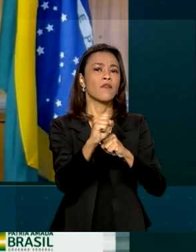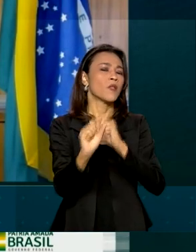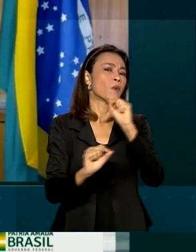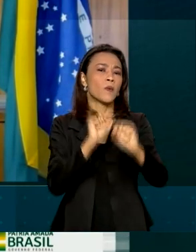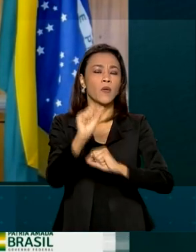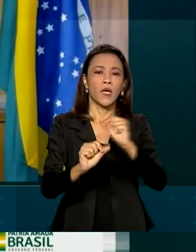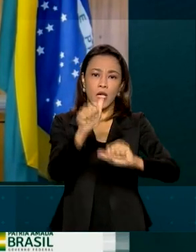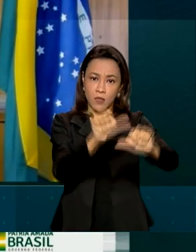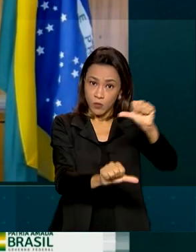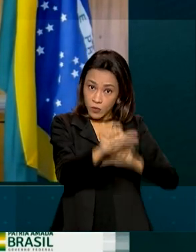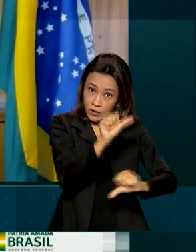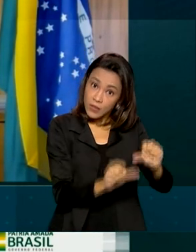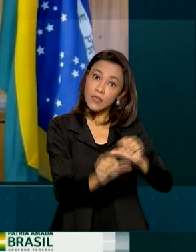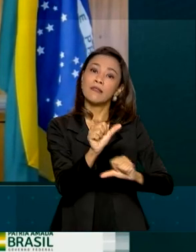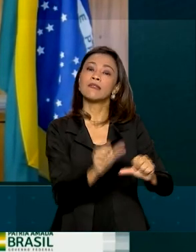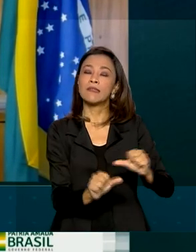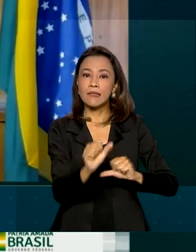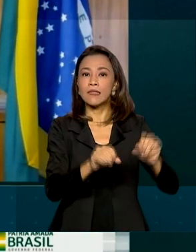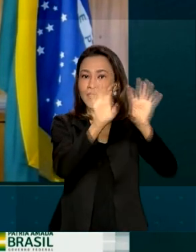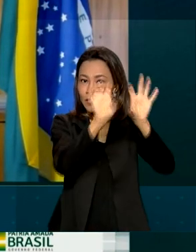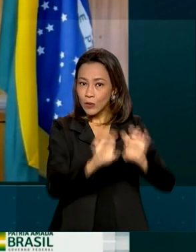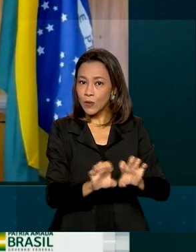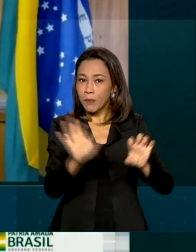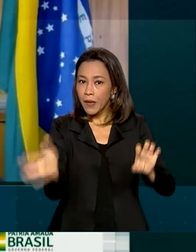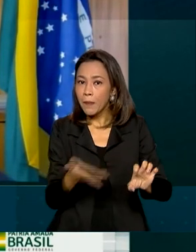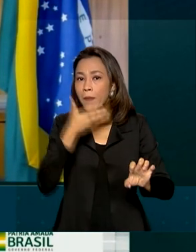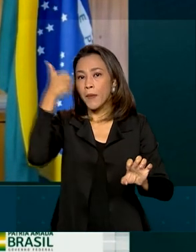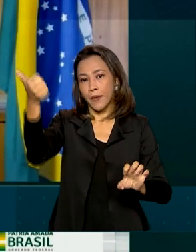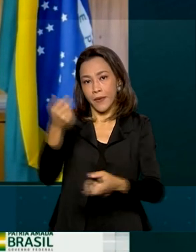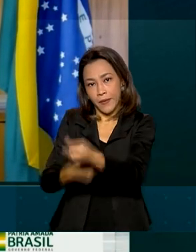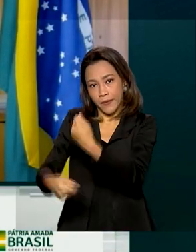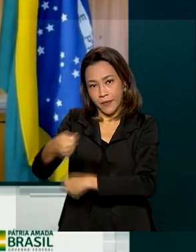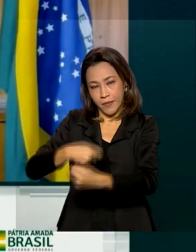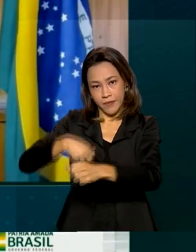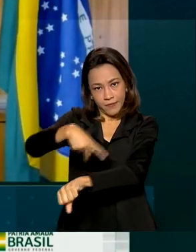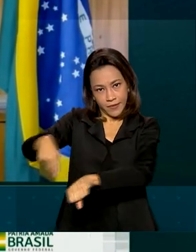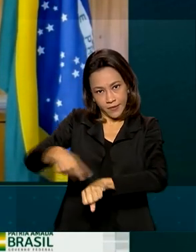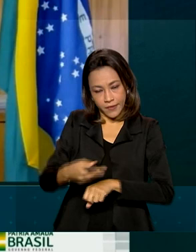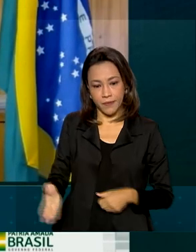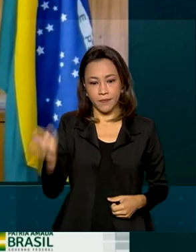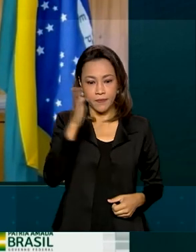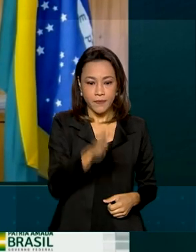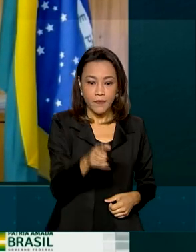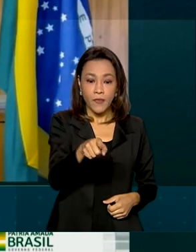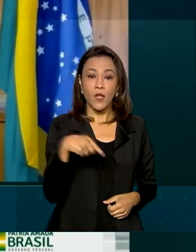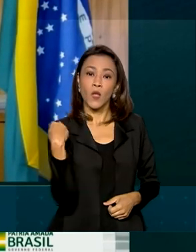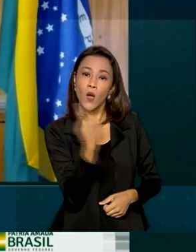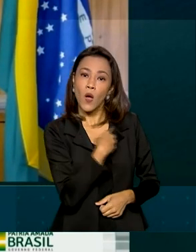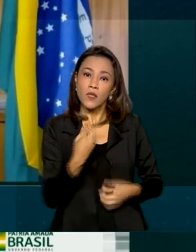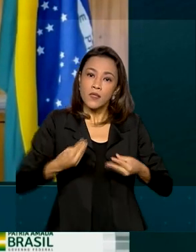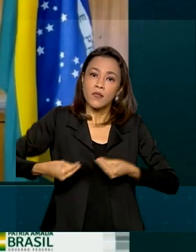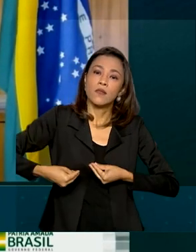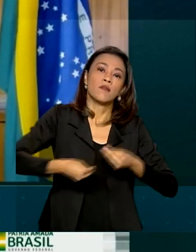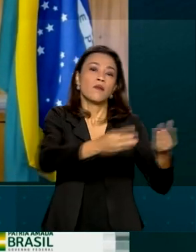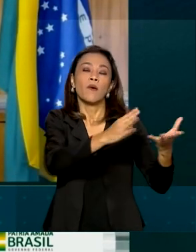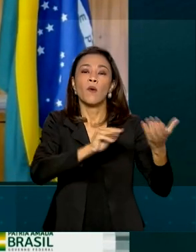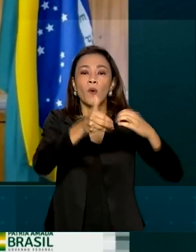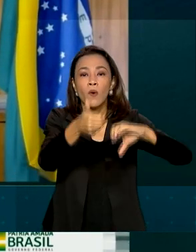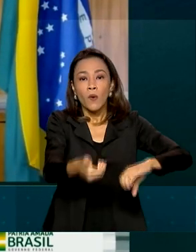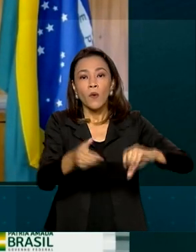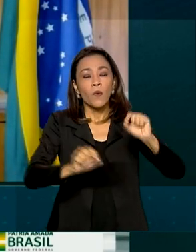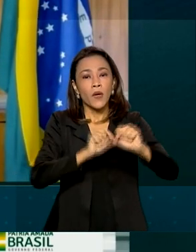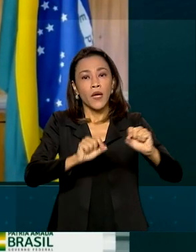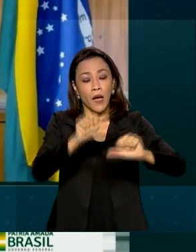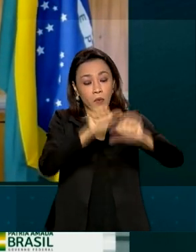estruturais para melhorar a economia do país. Estamos encaminhando ao nosso Congresso a reforma